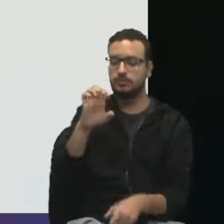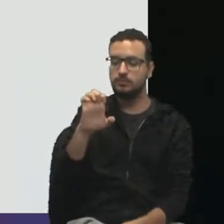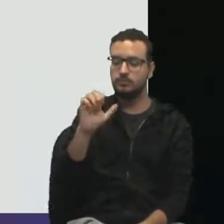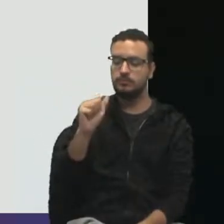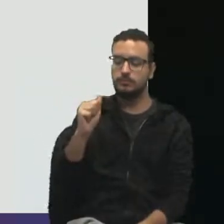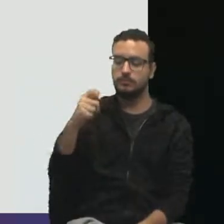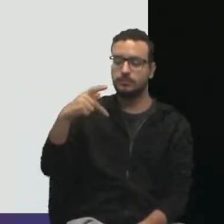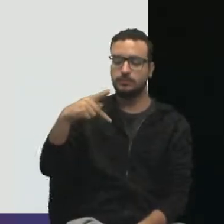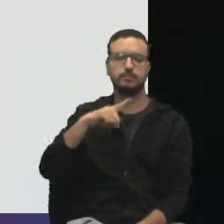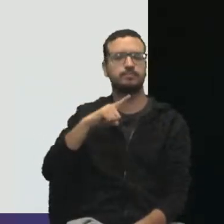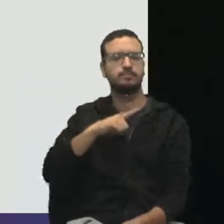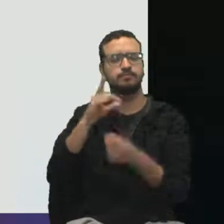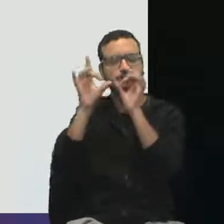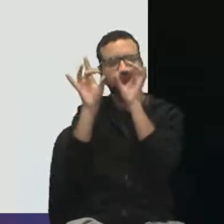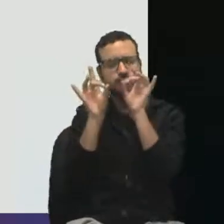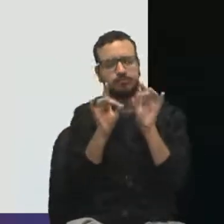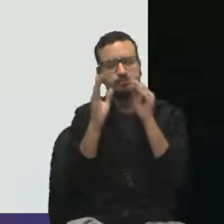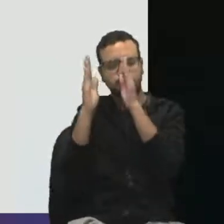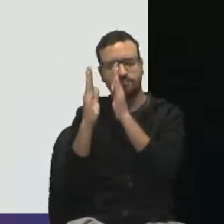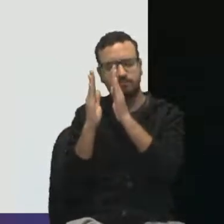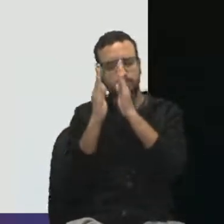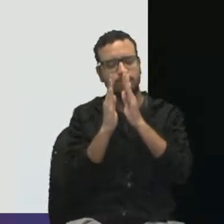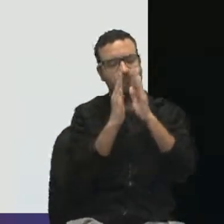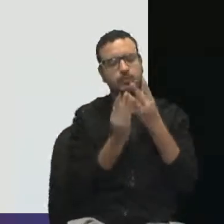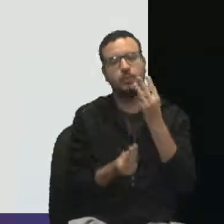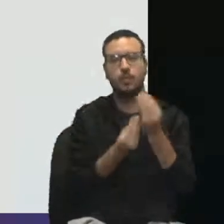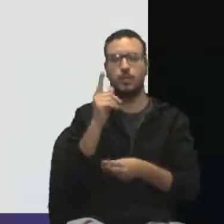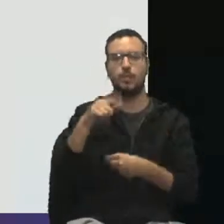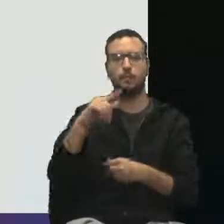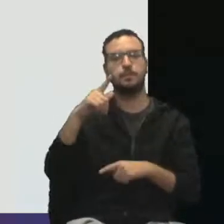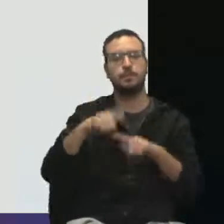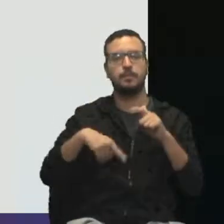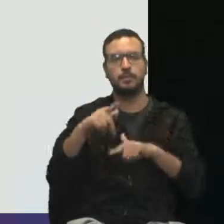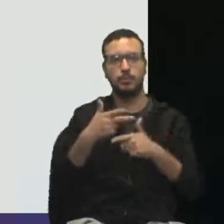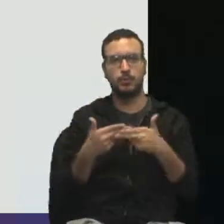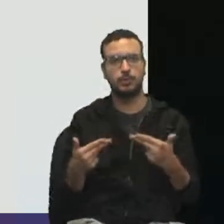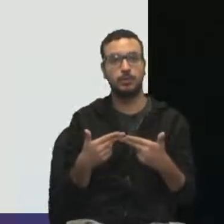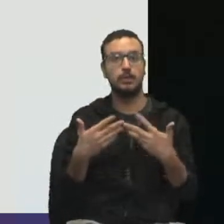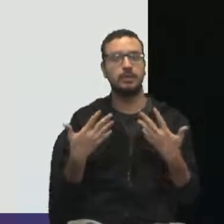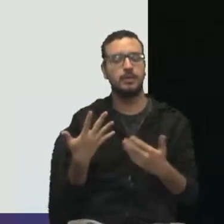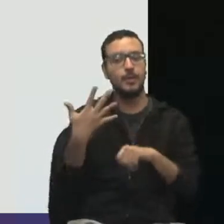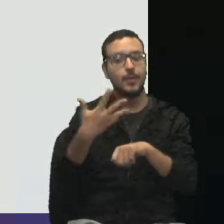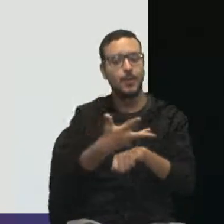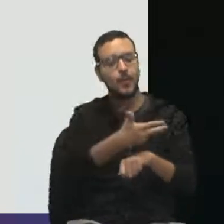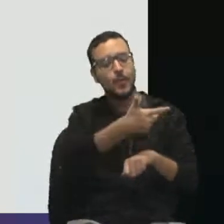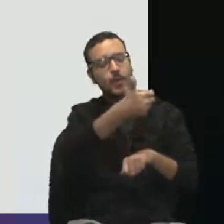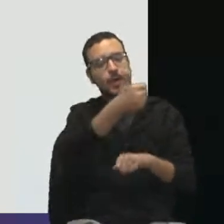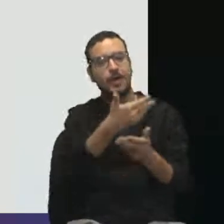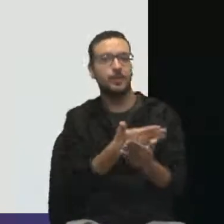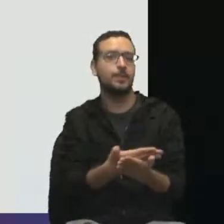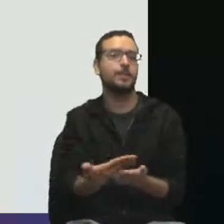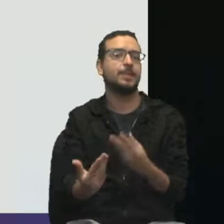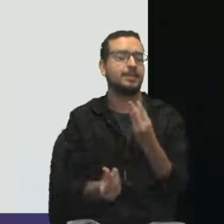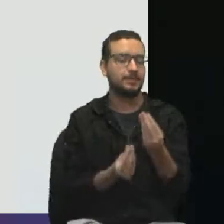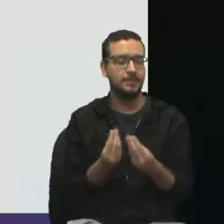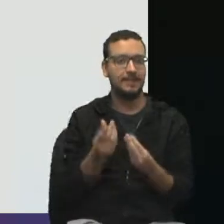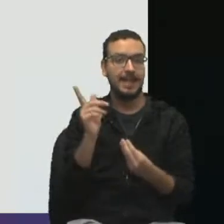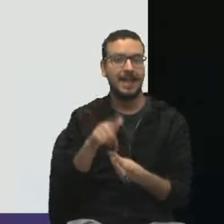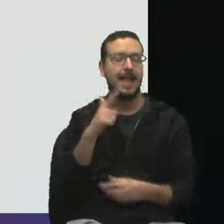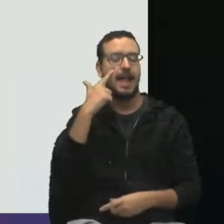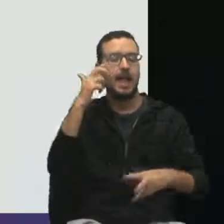de como será esse nosso produto. E então, a qualidade, ela começa com o quê? Com a